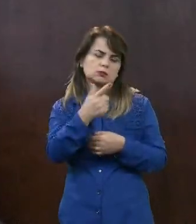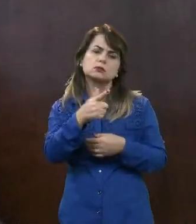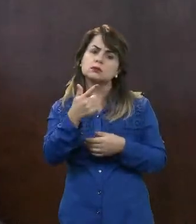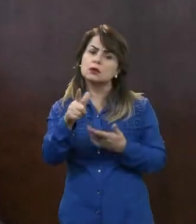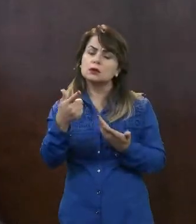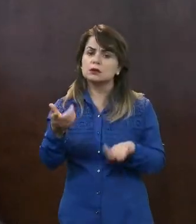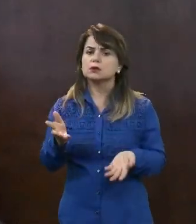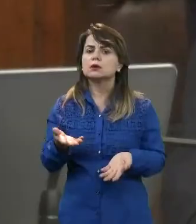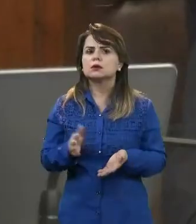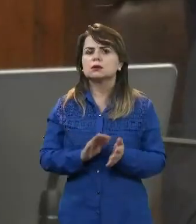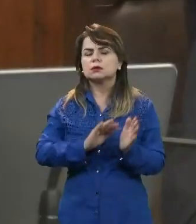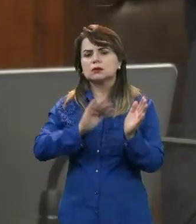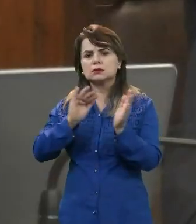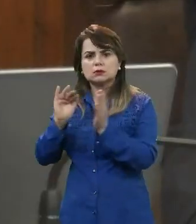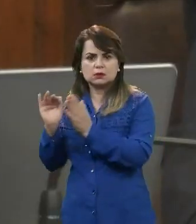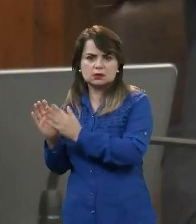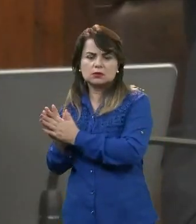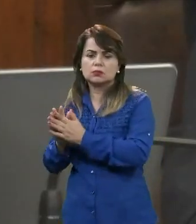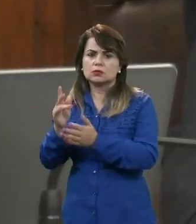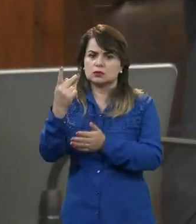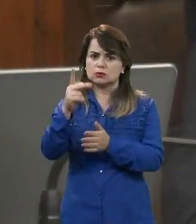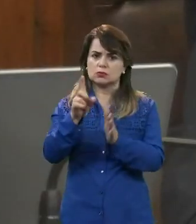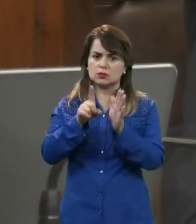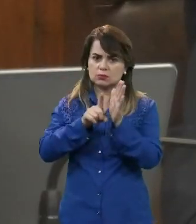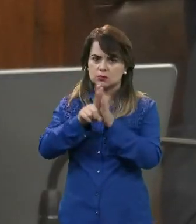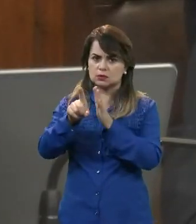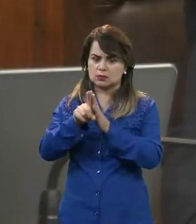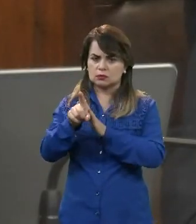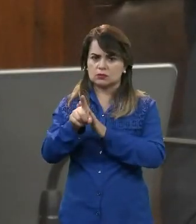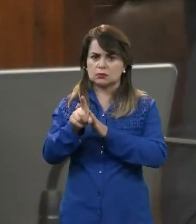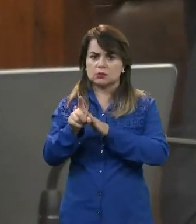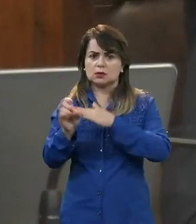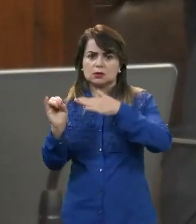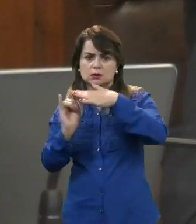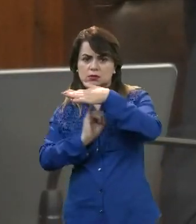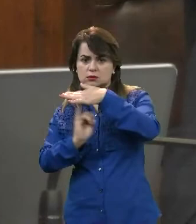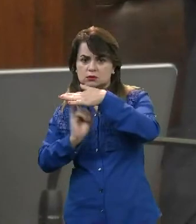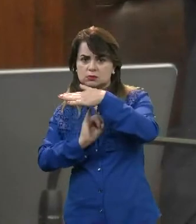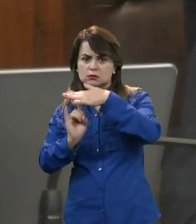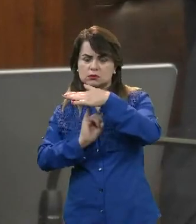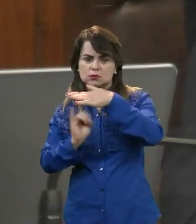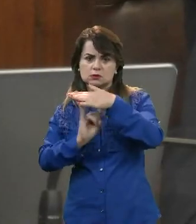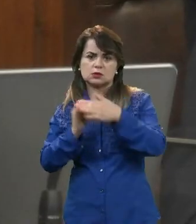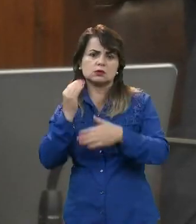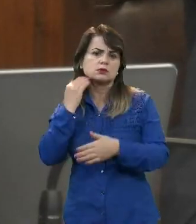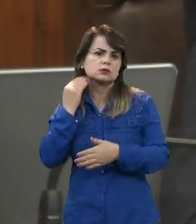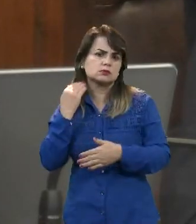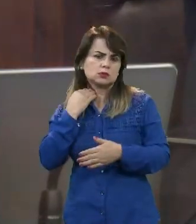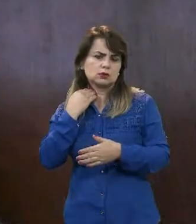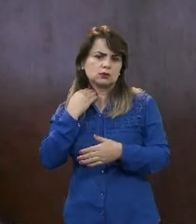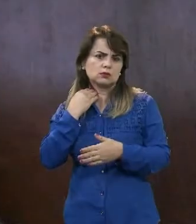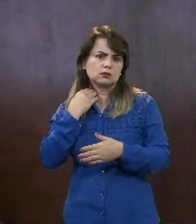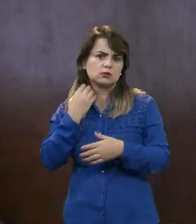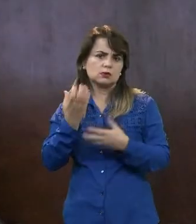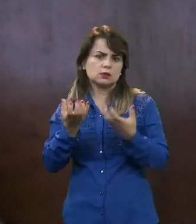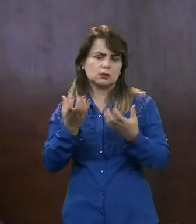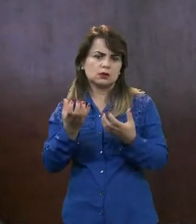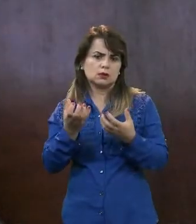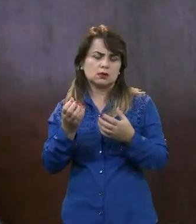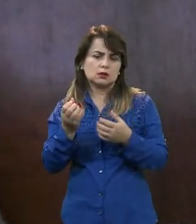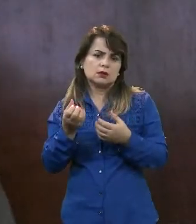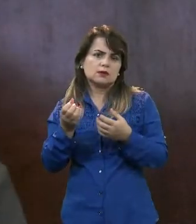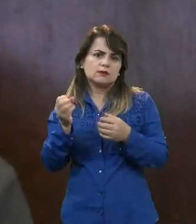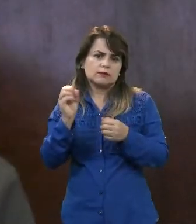direcionada a qual... Às instituições financeiras que, por acaso, tiveram interesse em refazer o financiamento de contrato ou